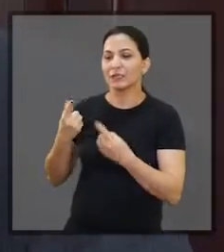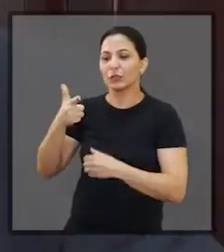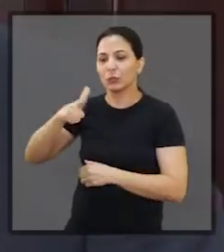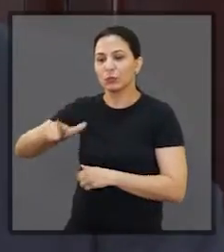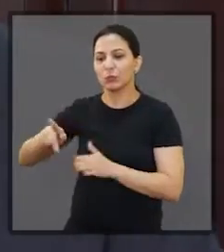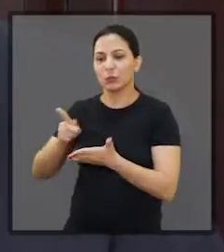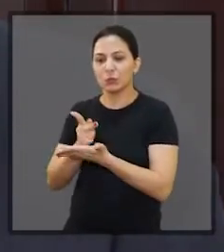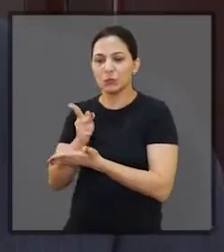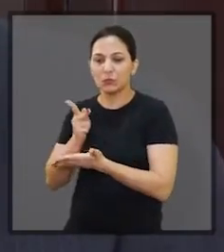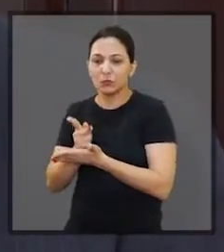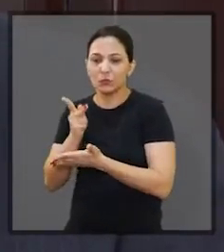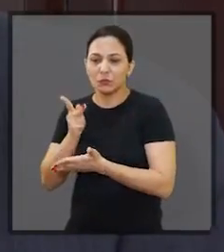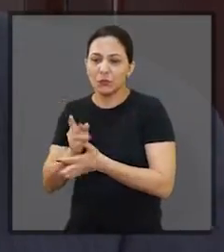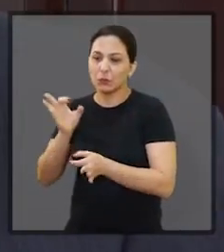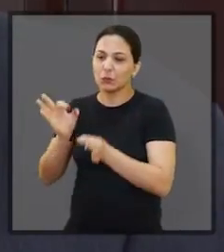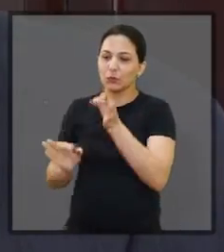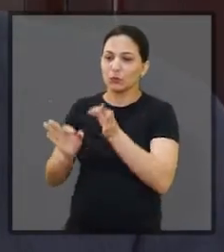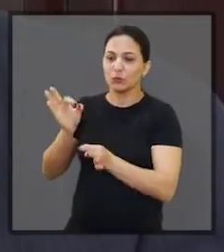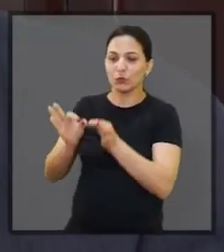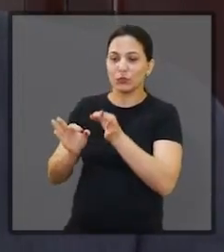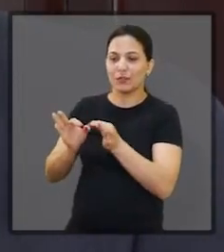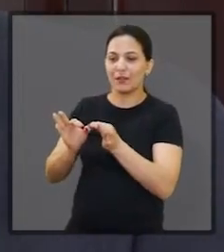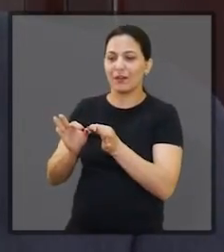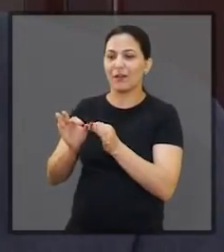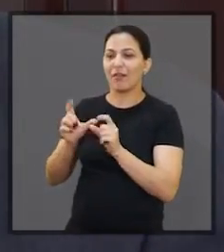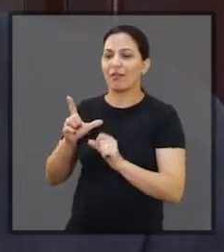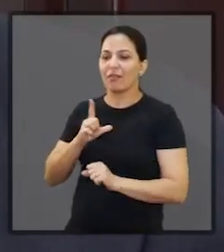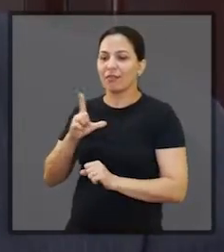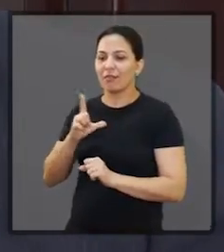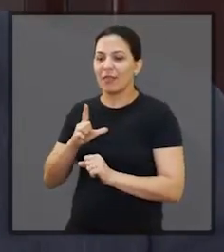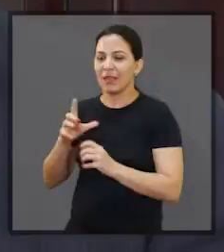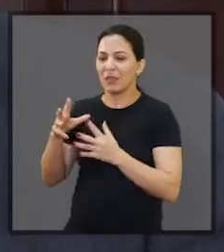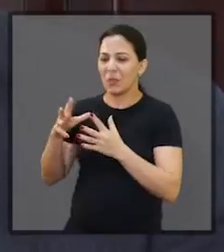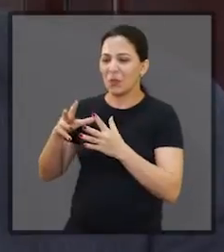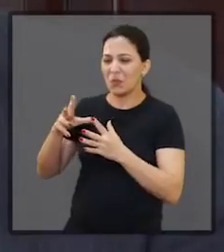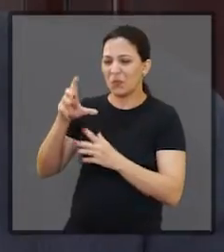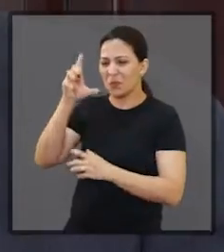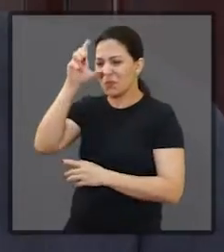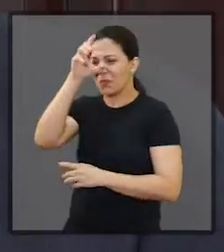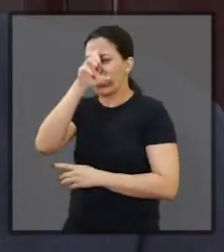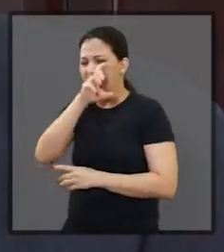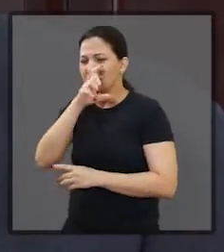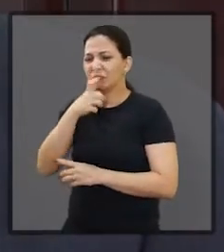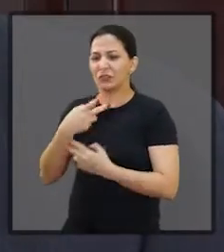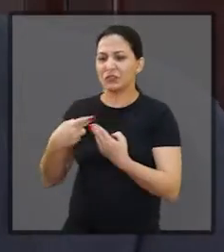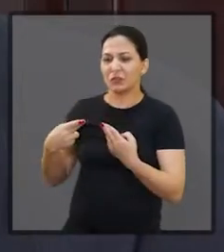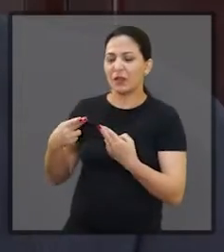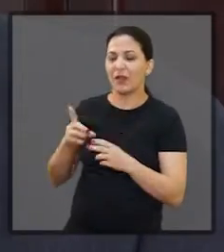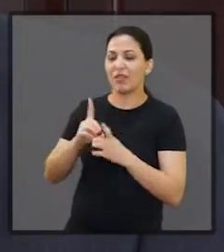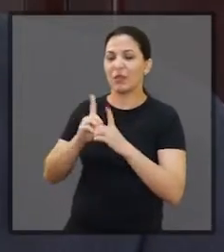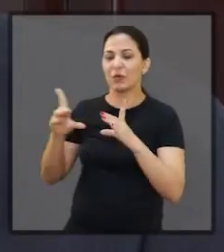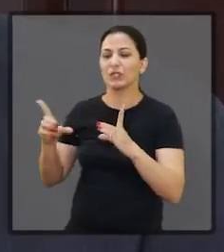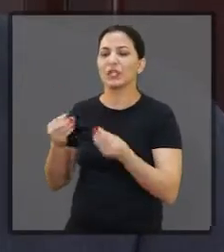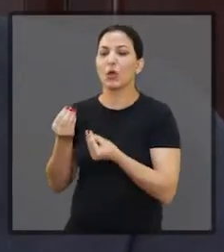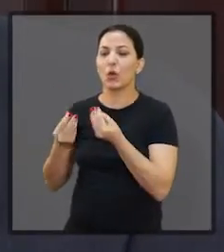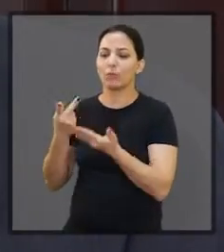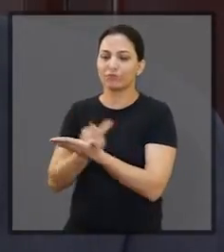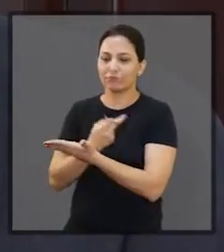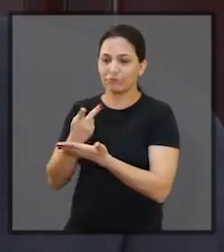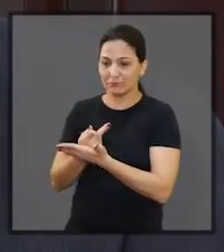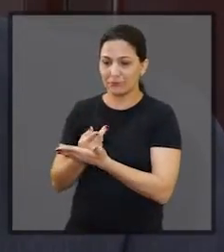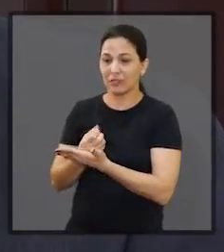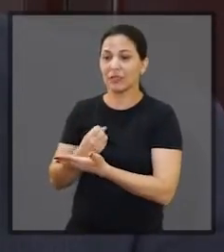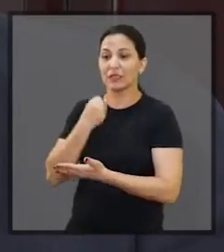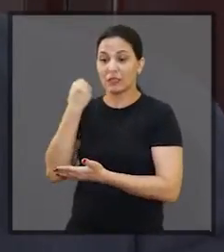poder executivo, voltam para o judiciário. Criando uma grave distorção do ponto de vista da democracia. Veja que o